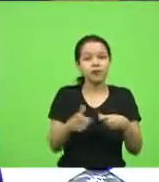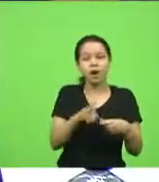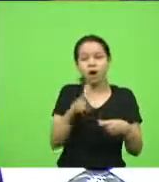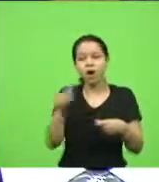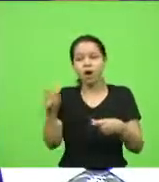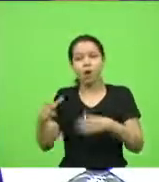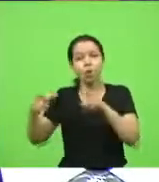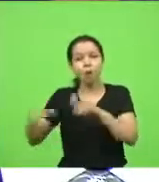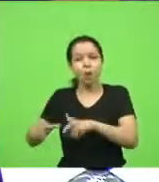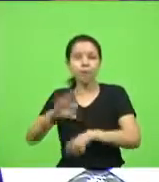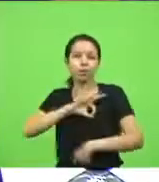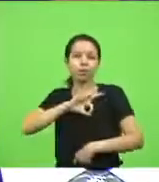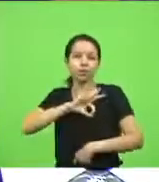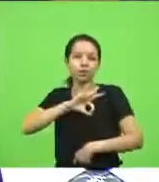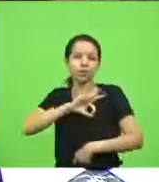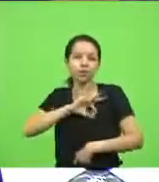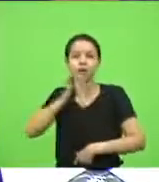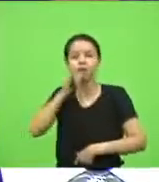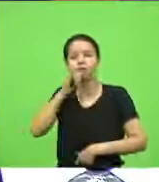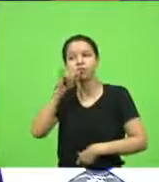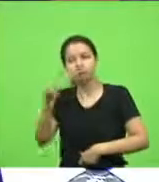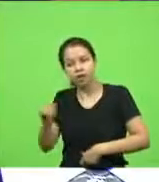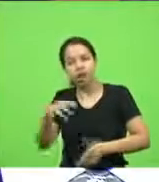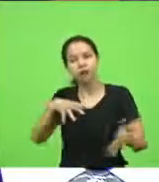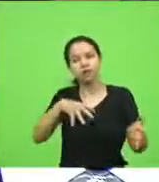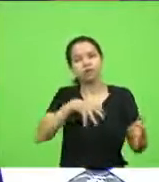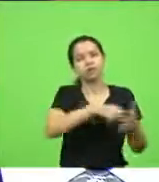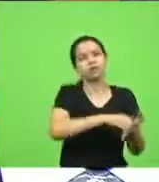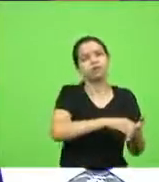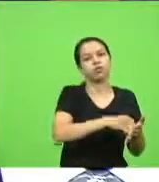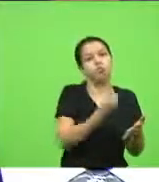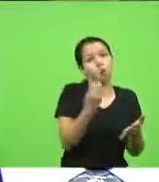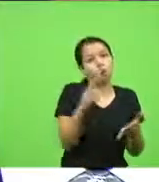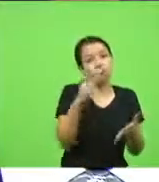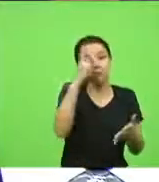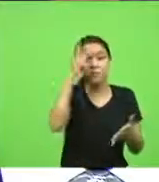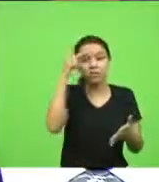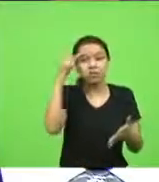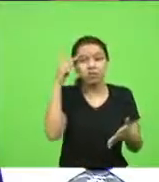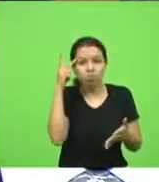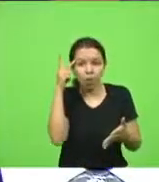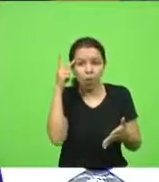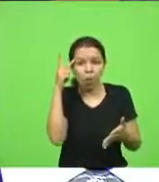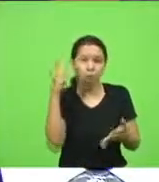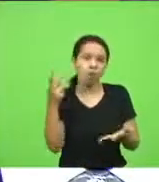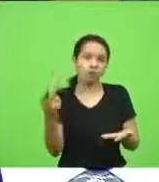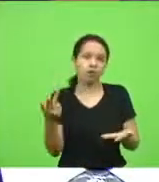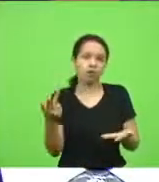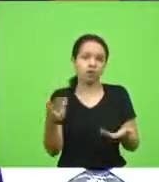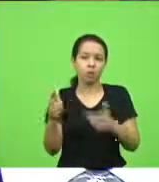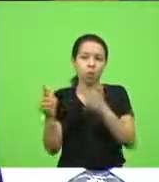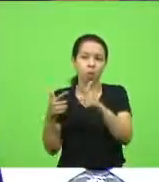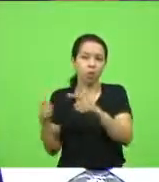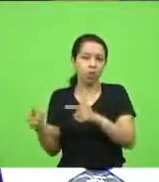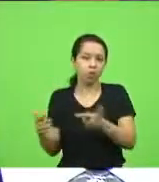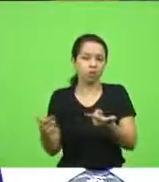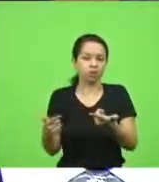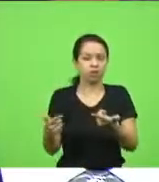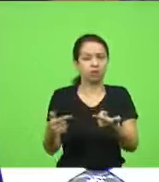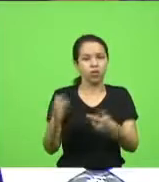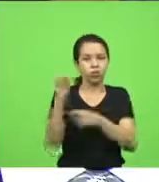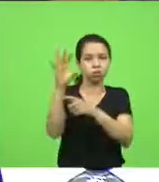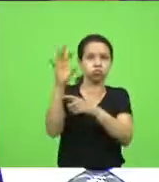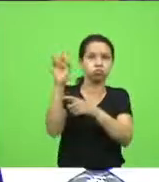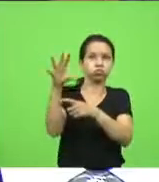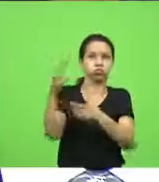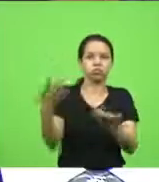informar que aconteceu um acidente ou as pessoas estarem informando através de um sinal no carro de luz. Então,